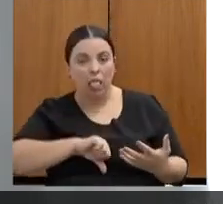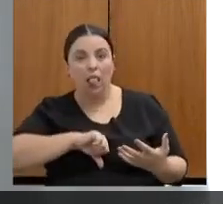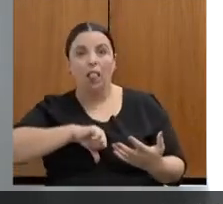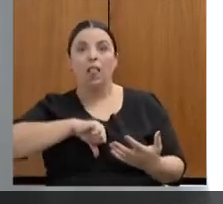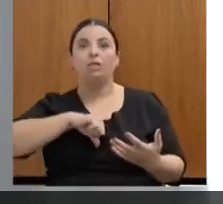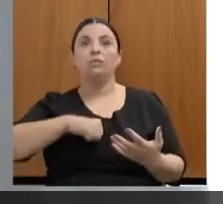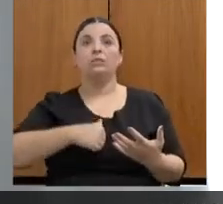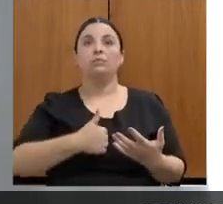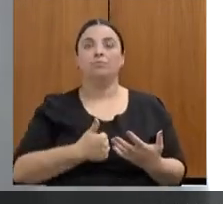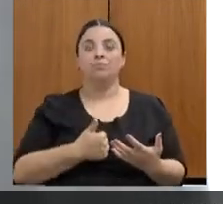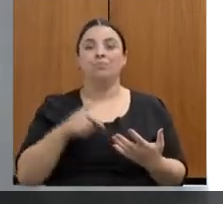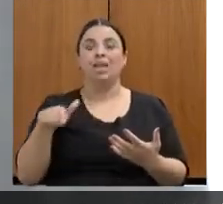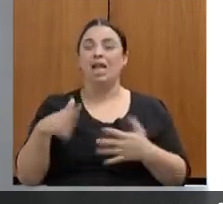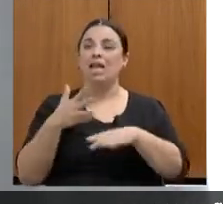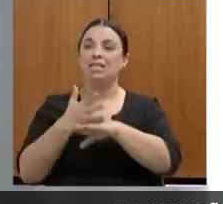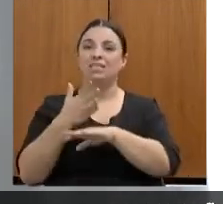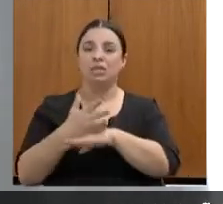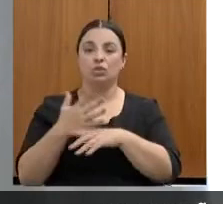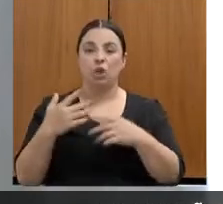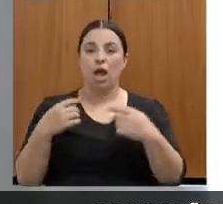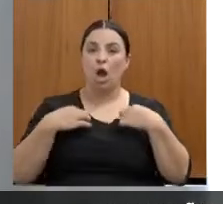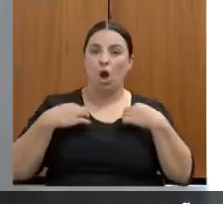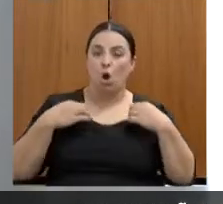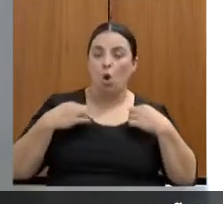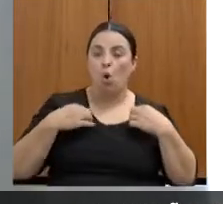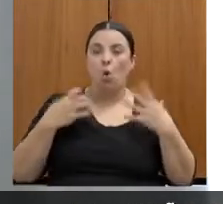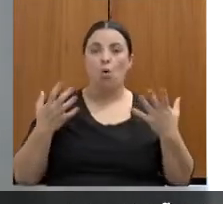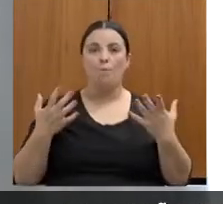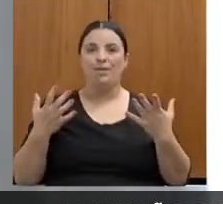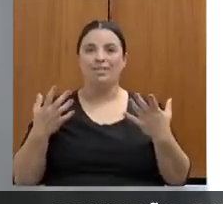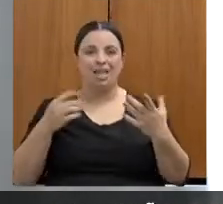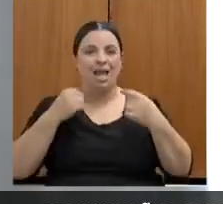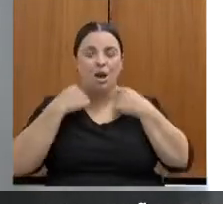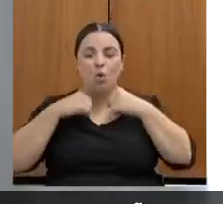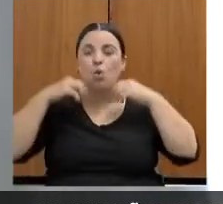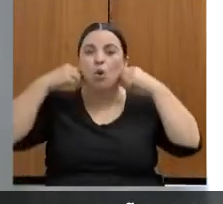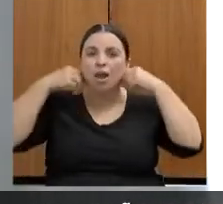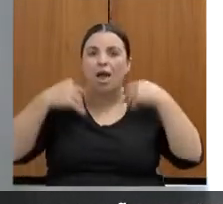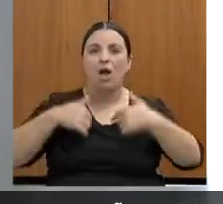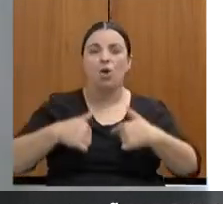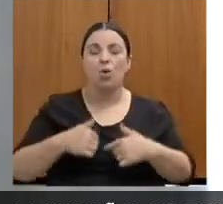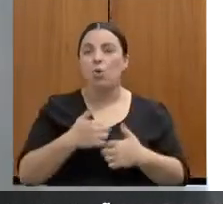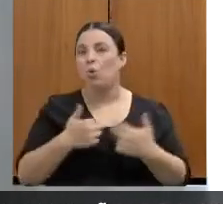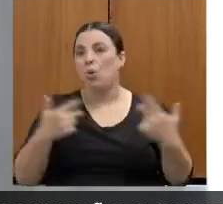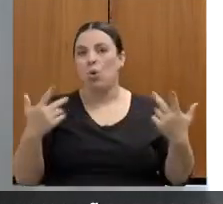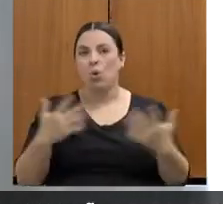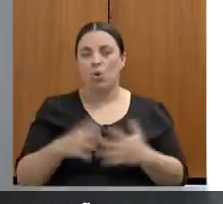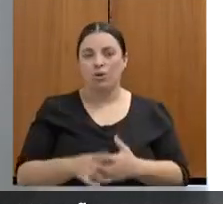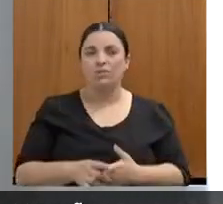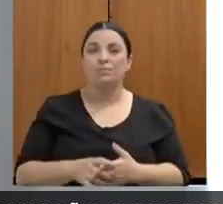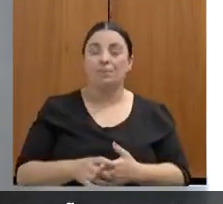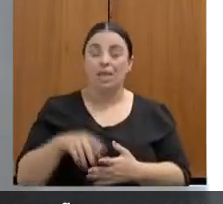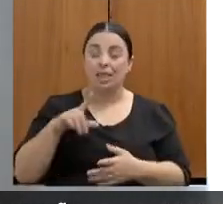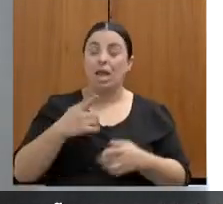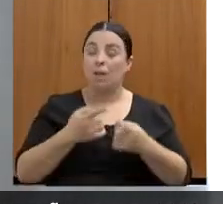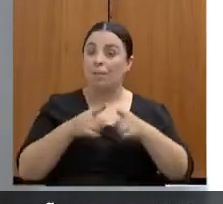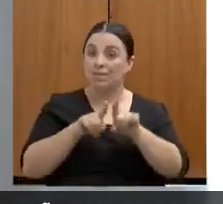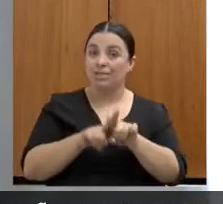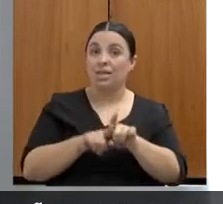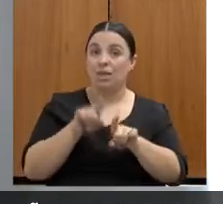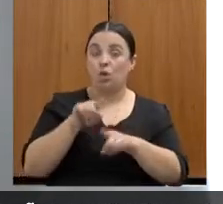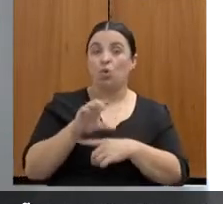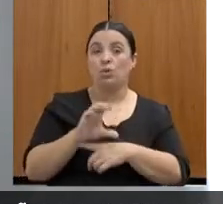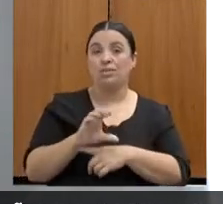roupas, acessórios, no mezanino da Casa da Mulher Mineira, em parceria também com o CDL. A gente montou uma